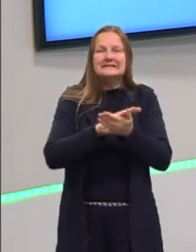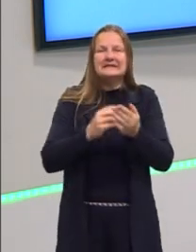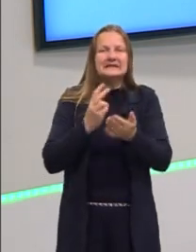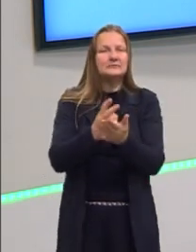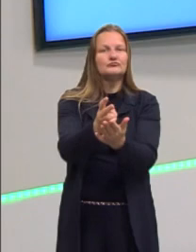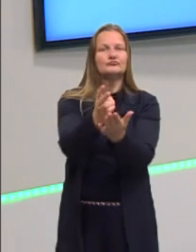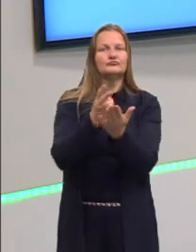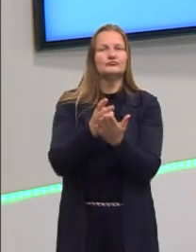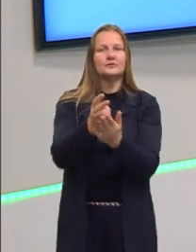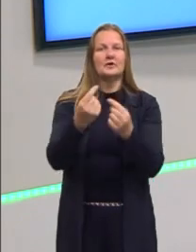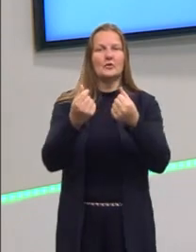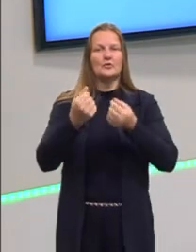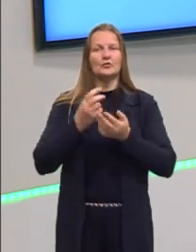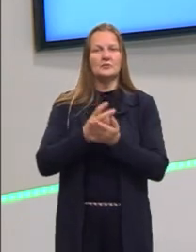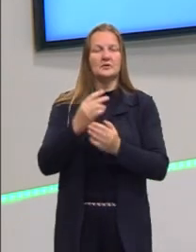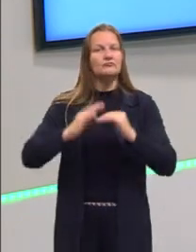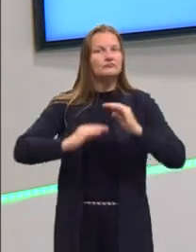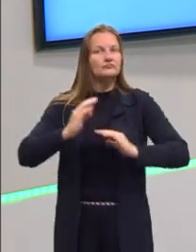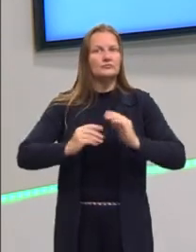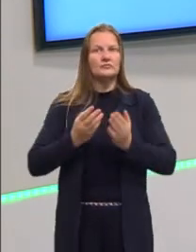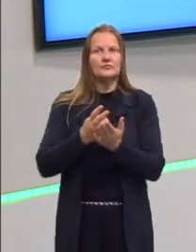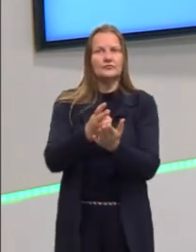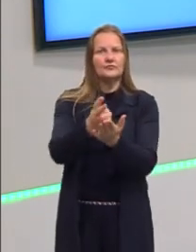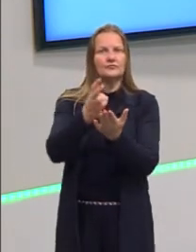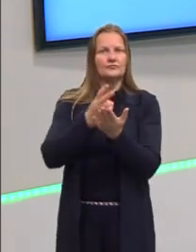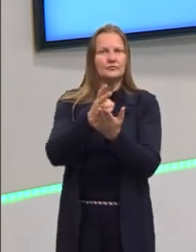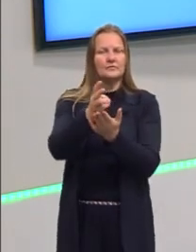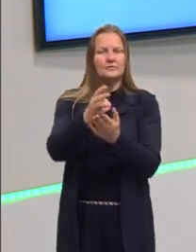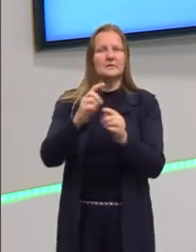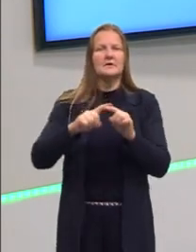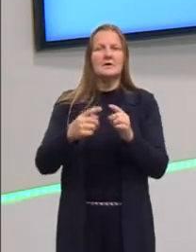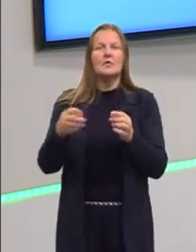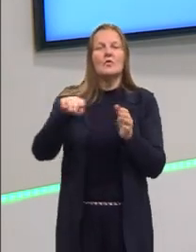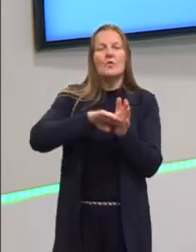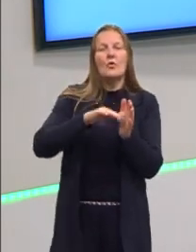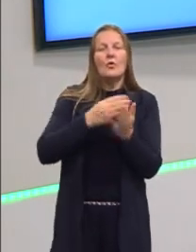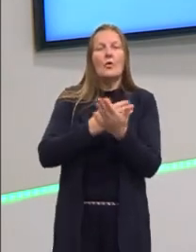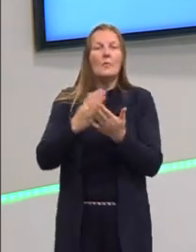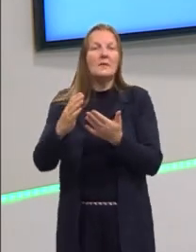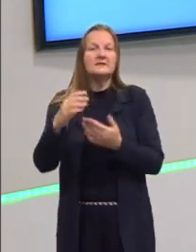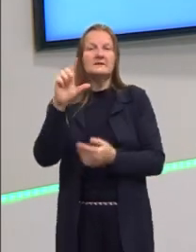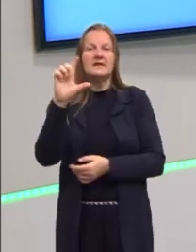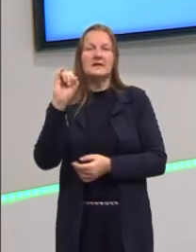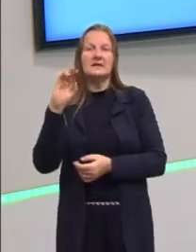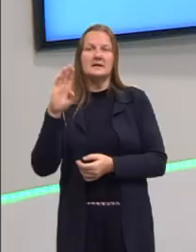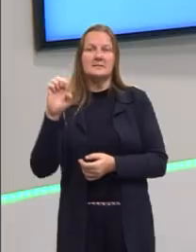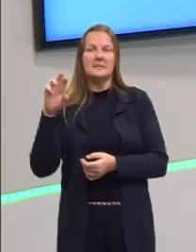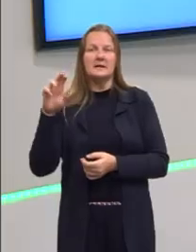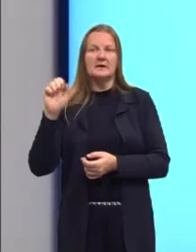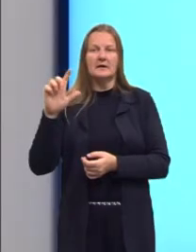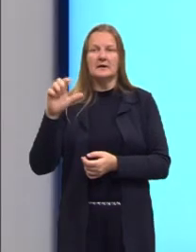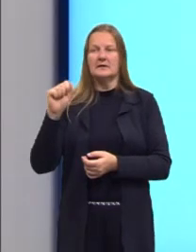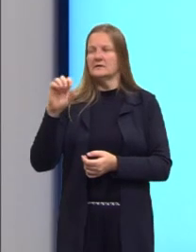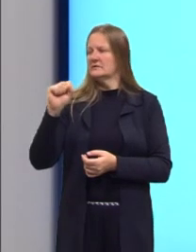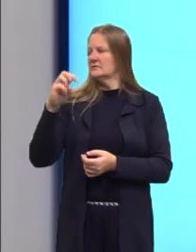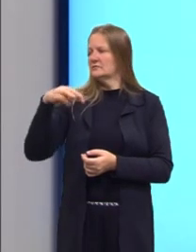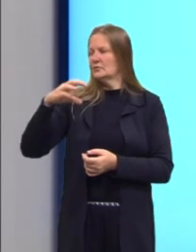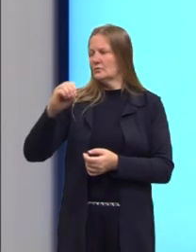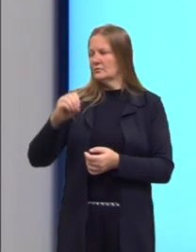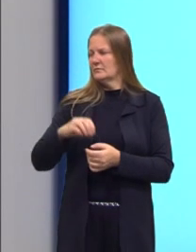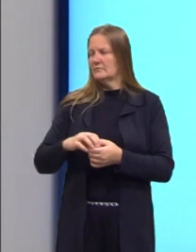e manter a economia ativa. Então, vai entrar em cena o liberalismo, com duas pessoas aí,